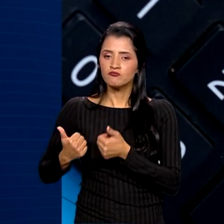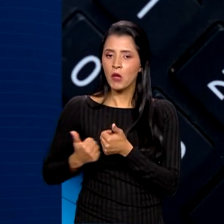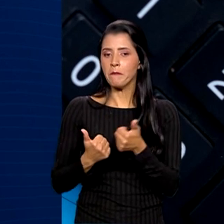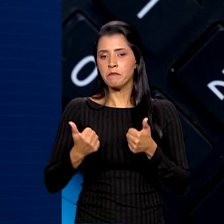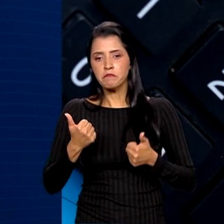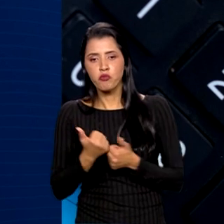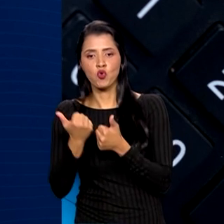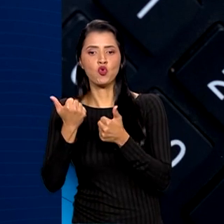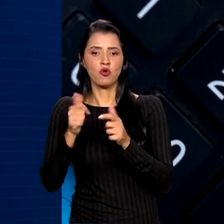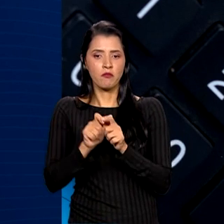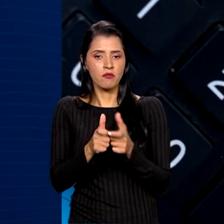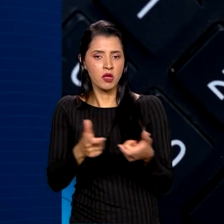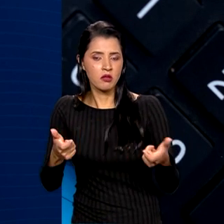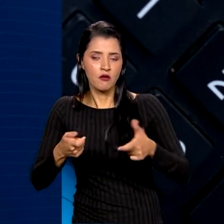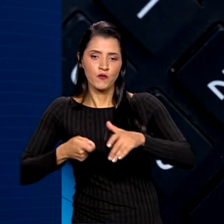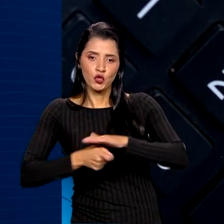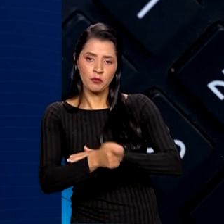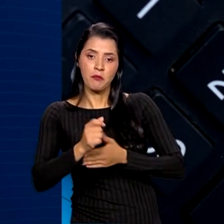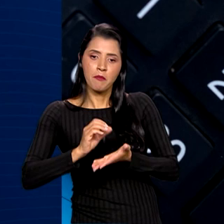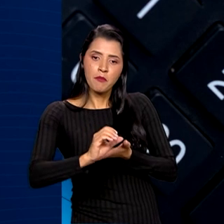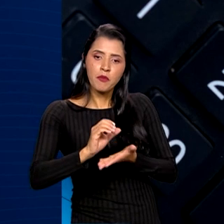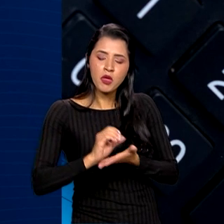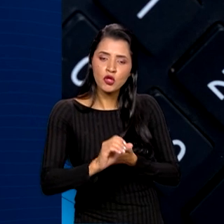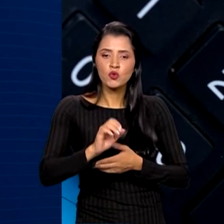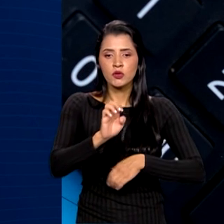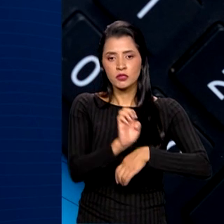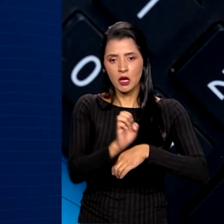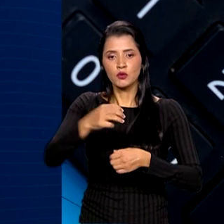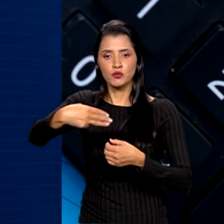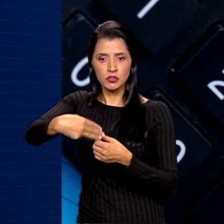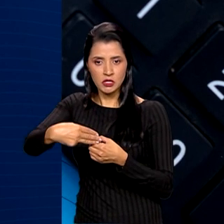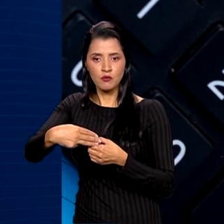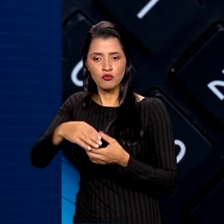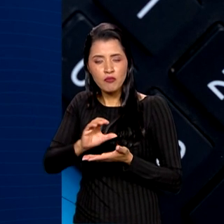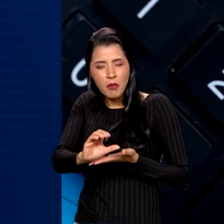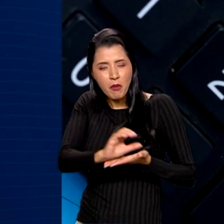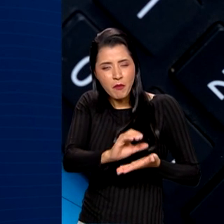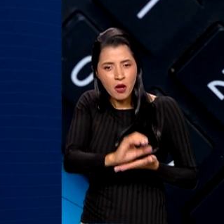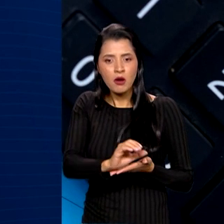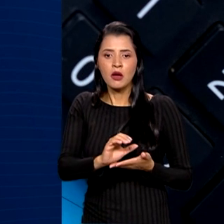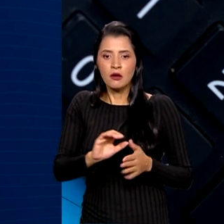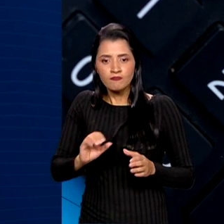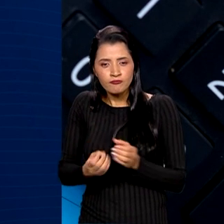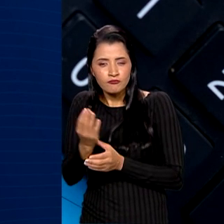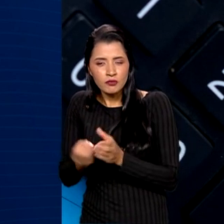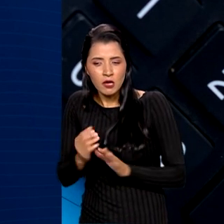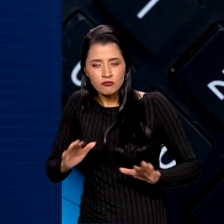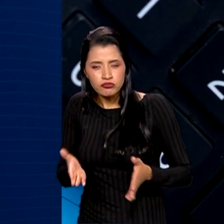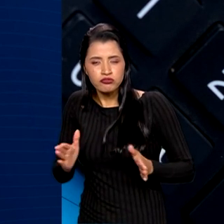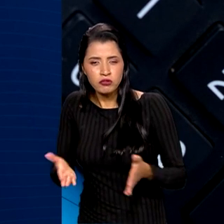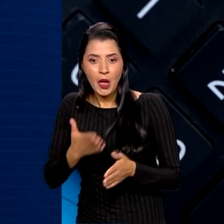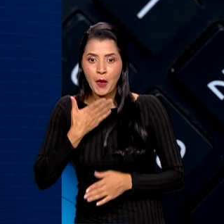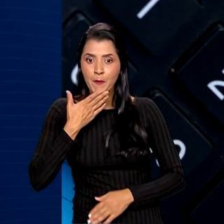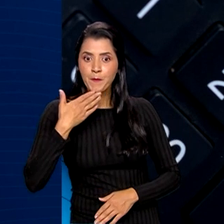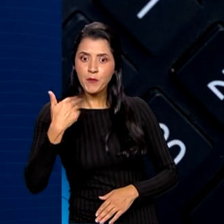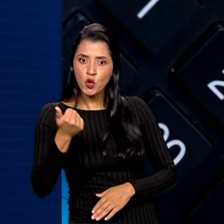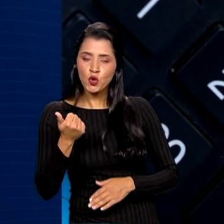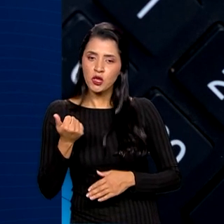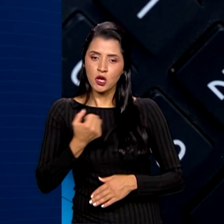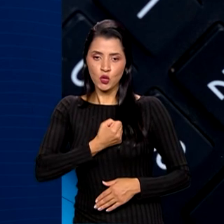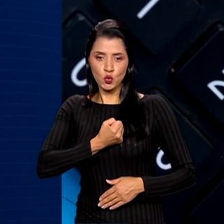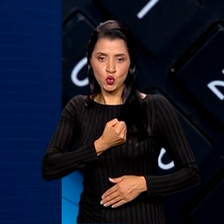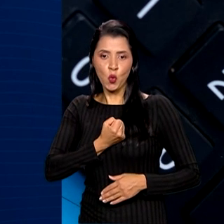Ampliar investimentos em estados e municípios. Criar incentivos para a melhoria dos indicadores